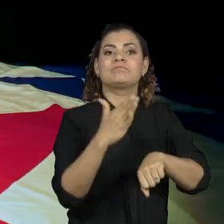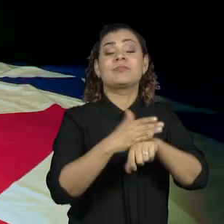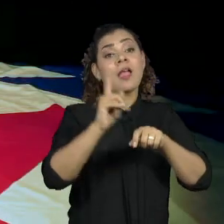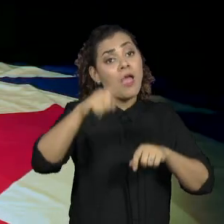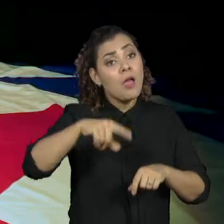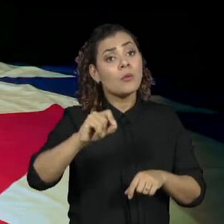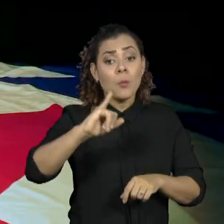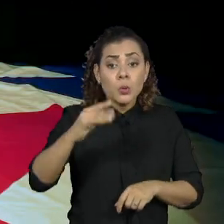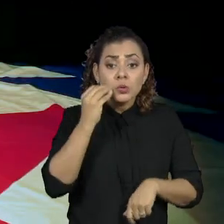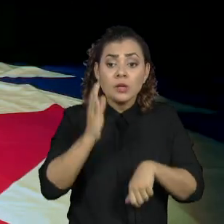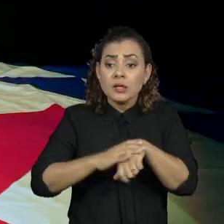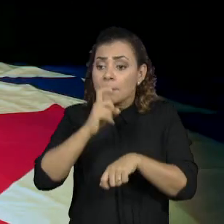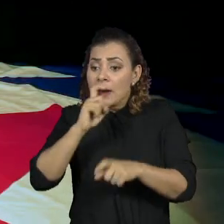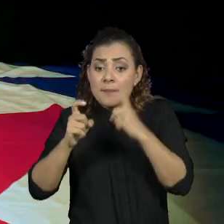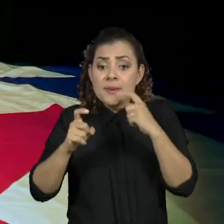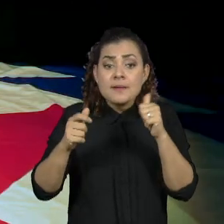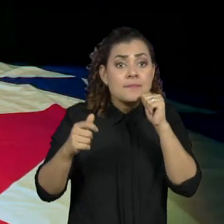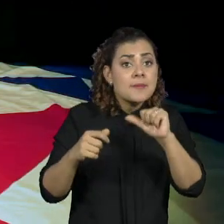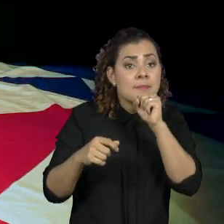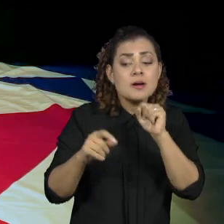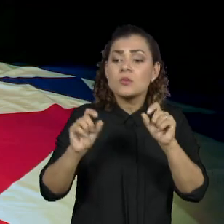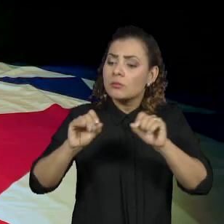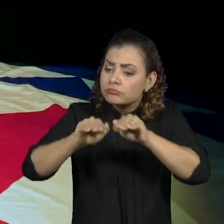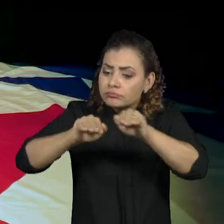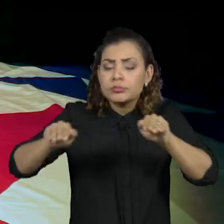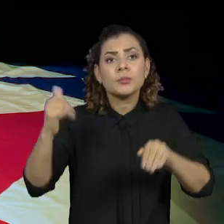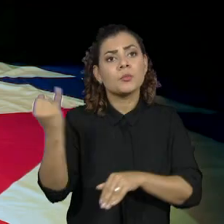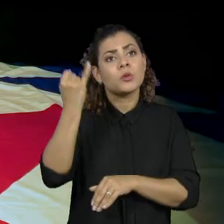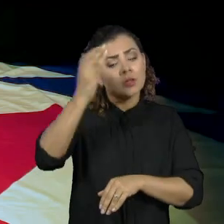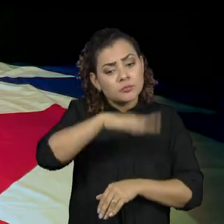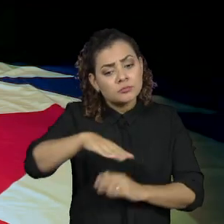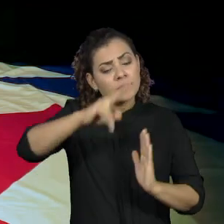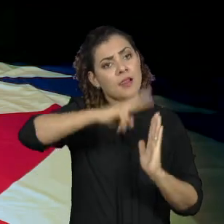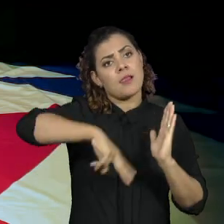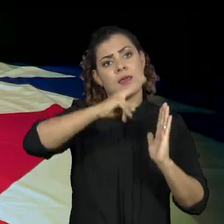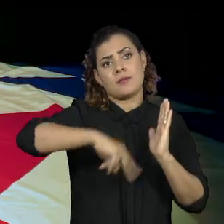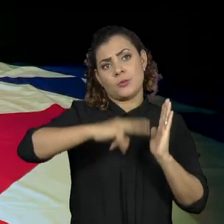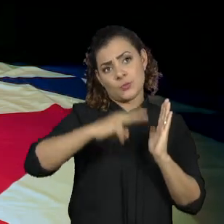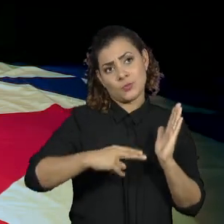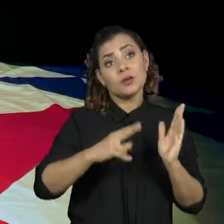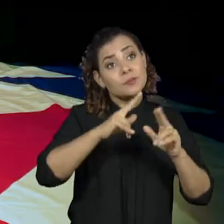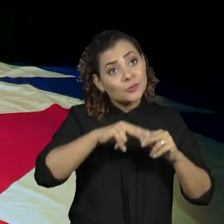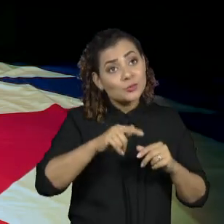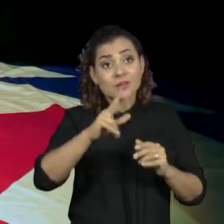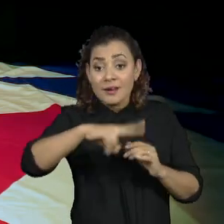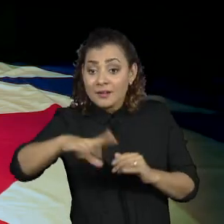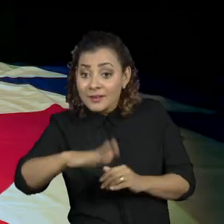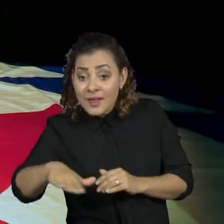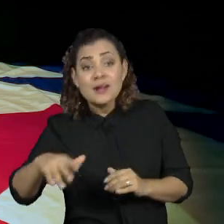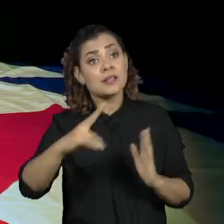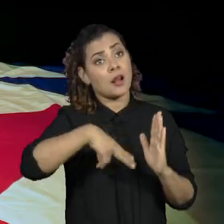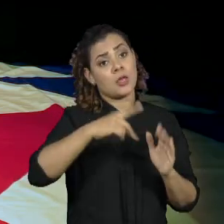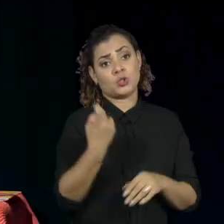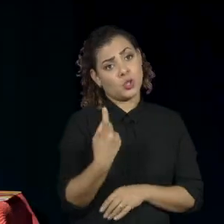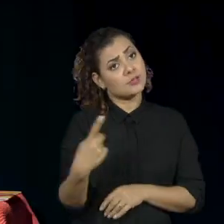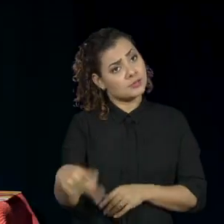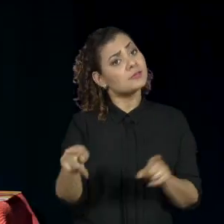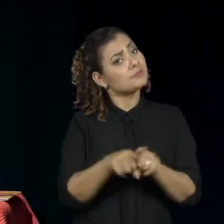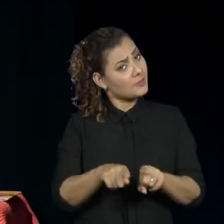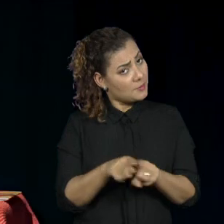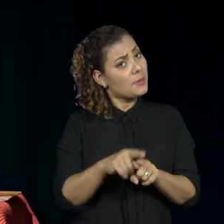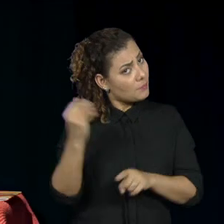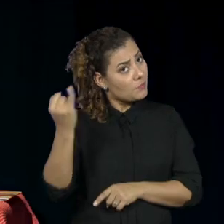dizer aos pais da importância de ler para as crianças e de ler como as crianças, de possibilitar que elas leiam sozinhas. A Lua está